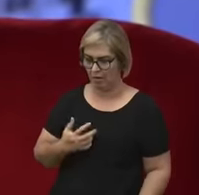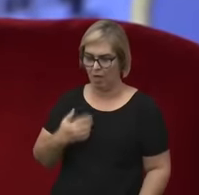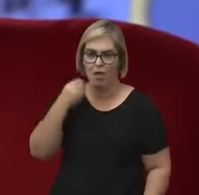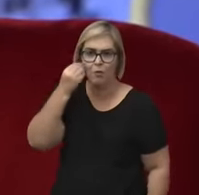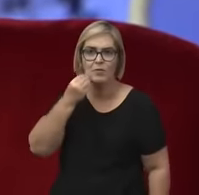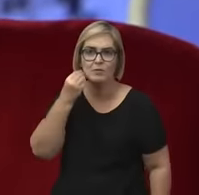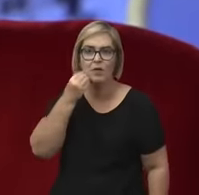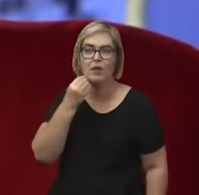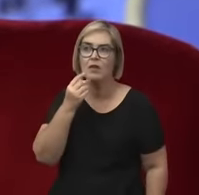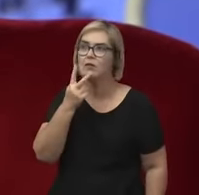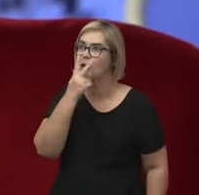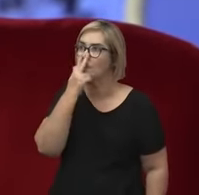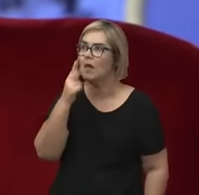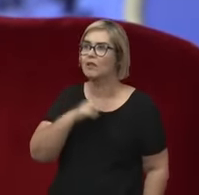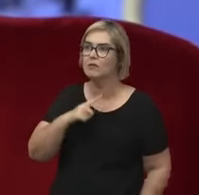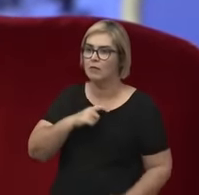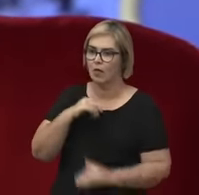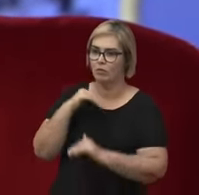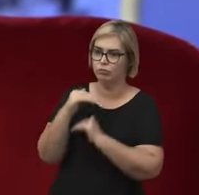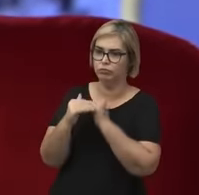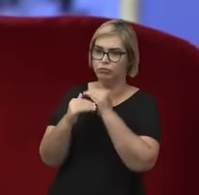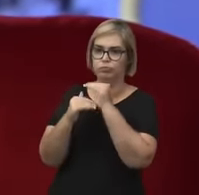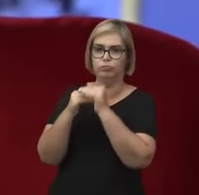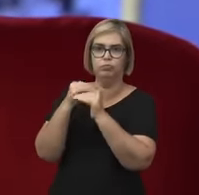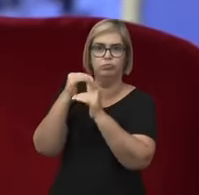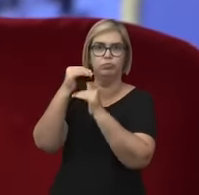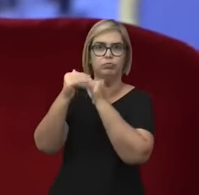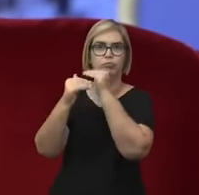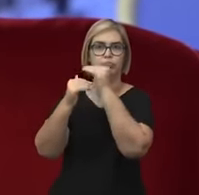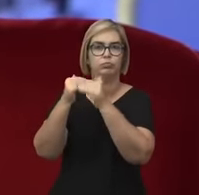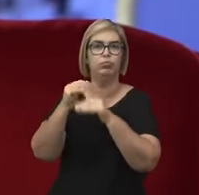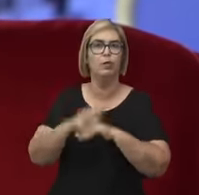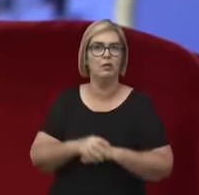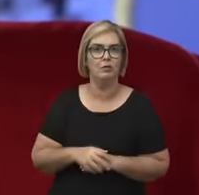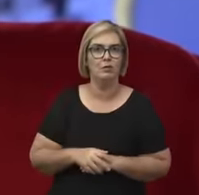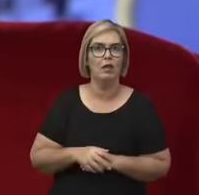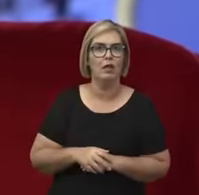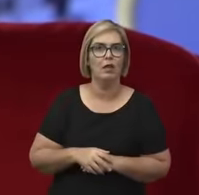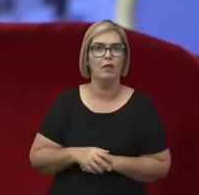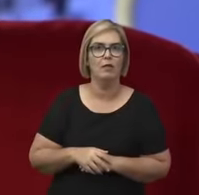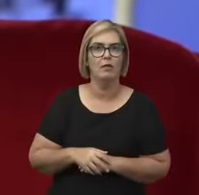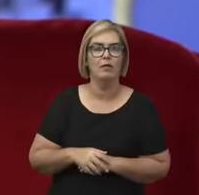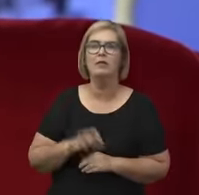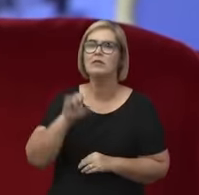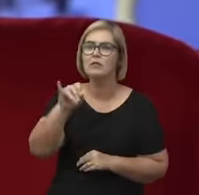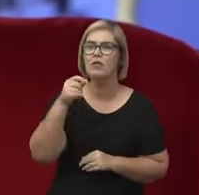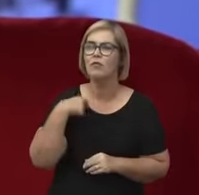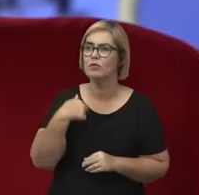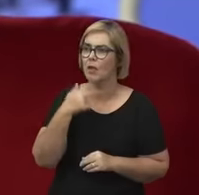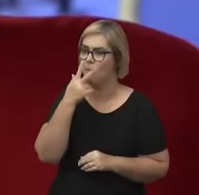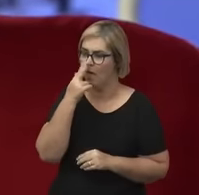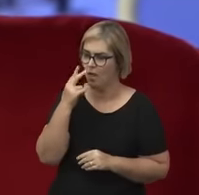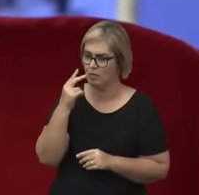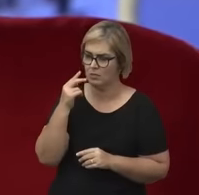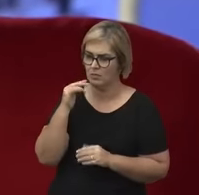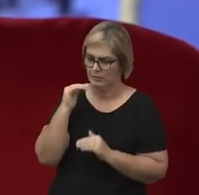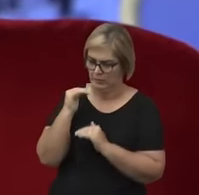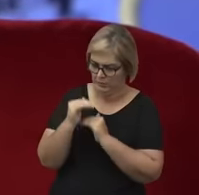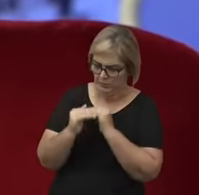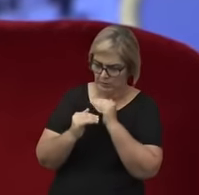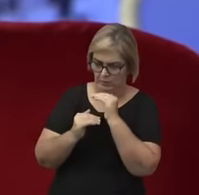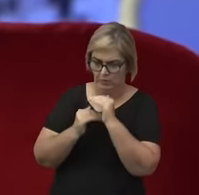E é uma experiência que, quando você retira uma camada, ela fica realmente incompleta.